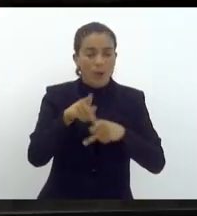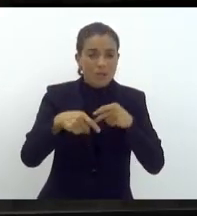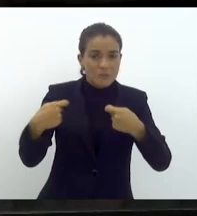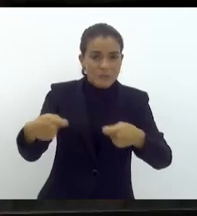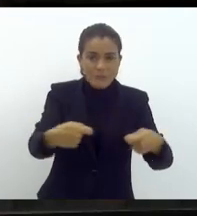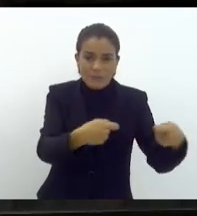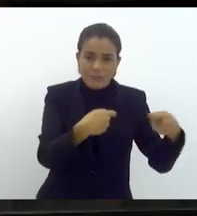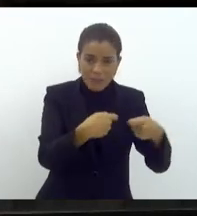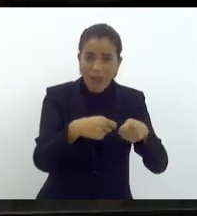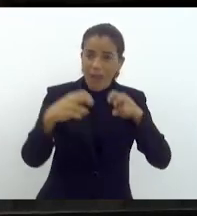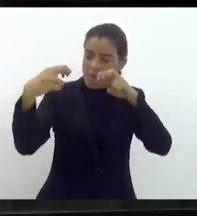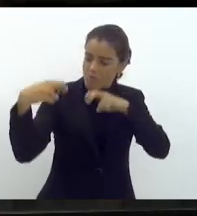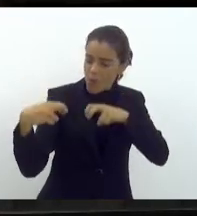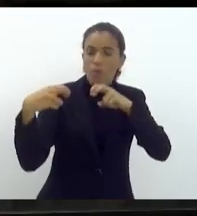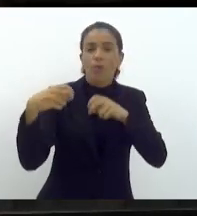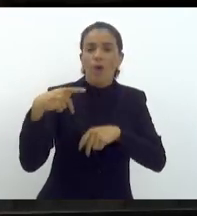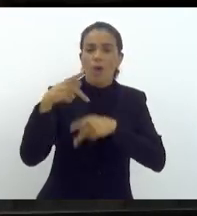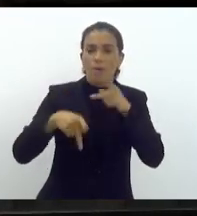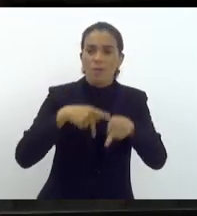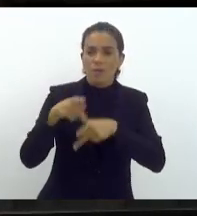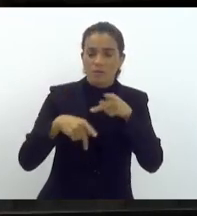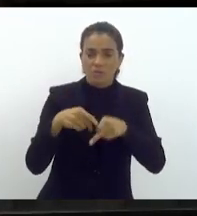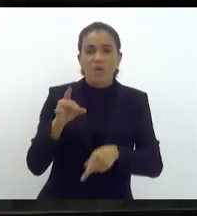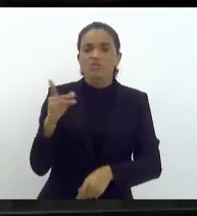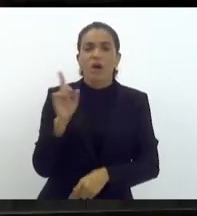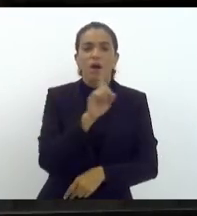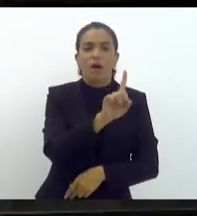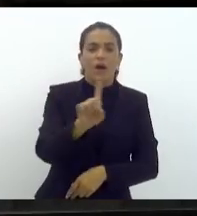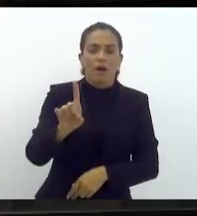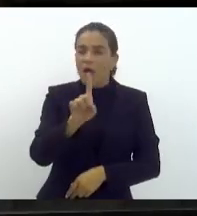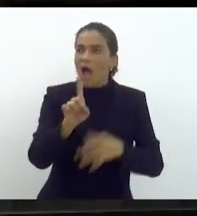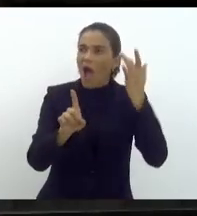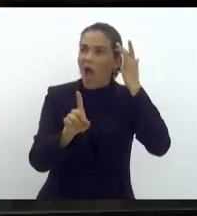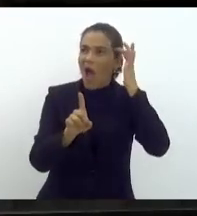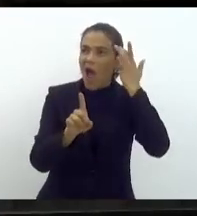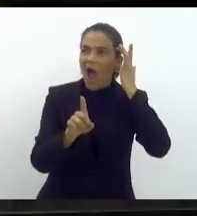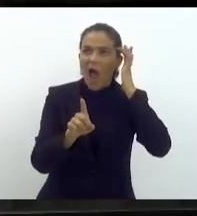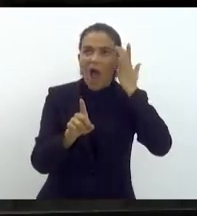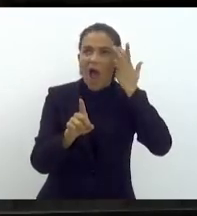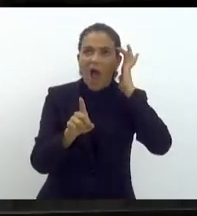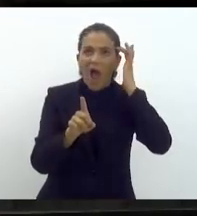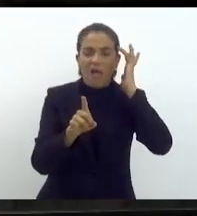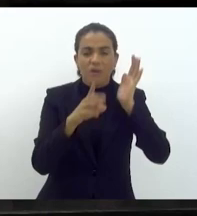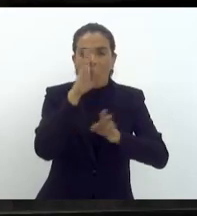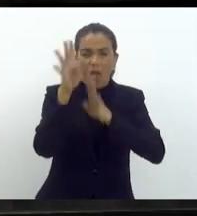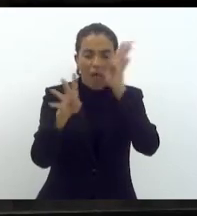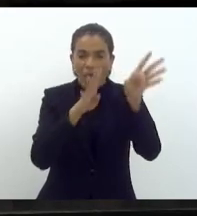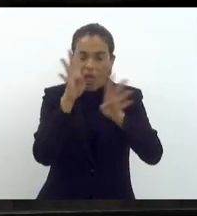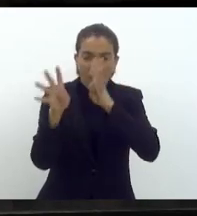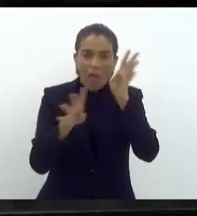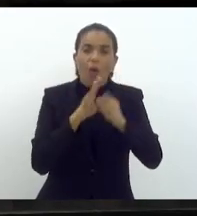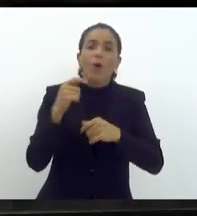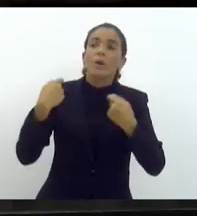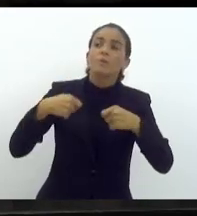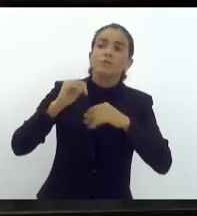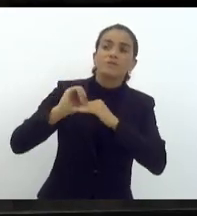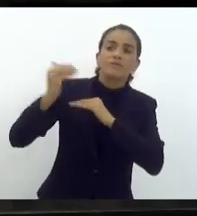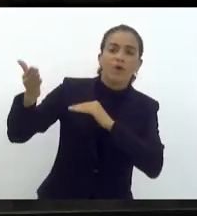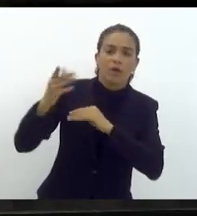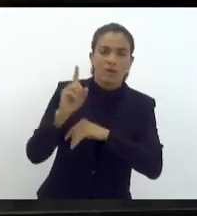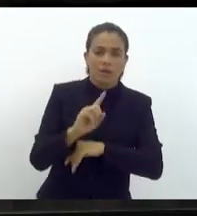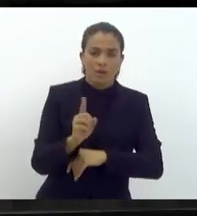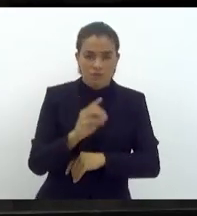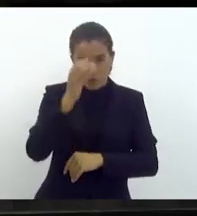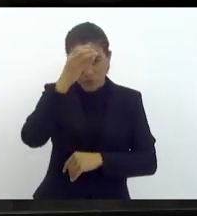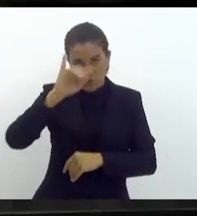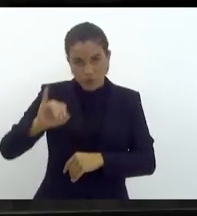população, vindo para cá e simplesmente falando o que acha que tem que falar sem saber o que a ponta está precisando lá fora, Tia Ju. Eu tenho